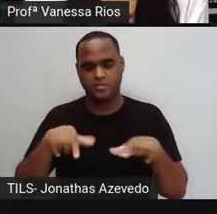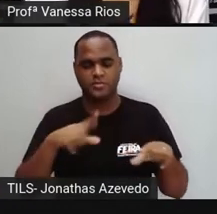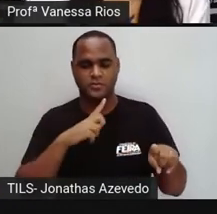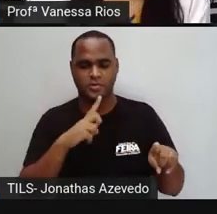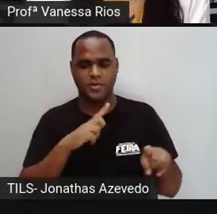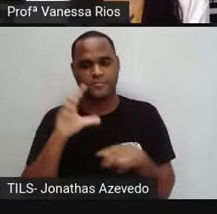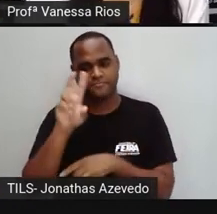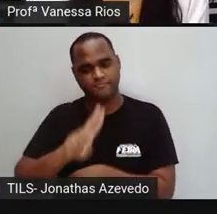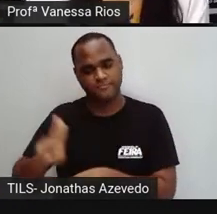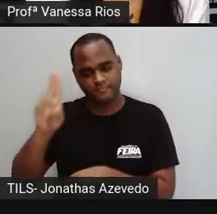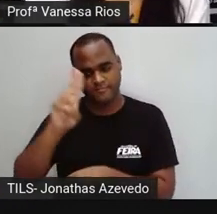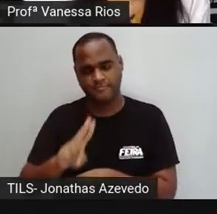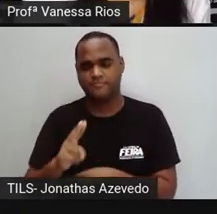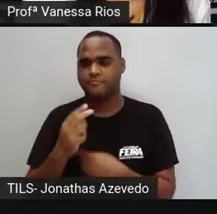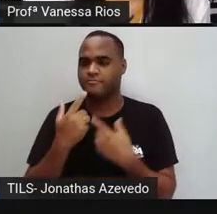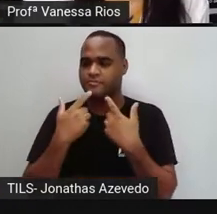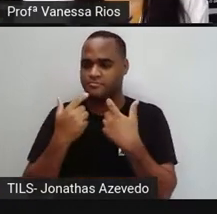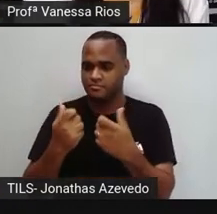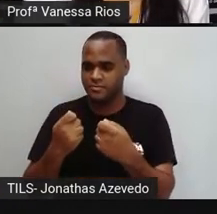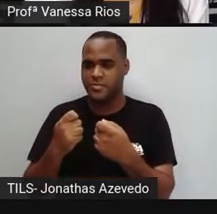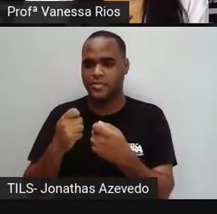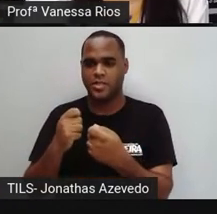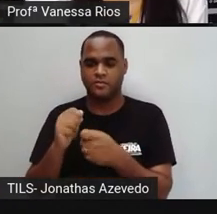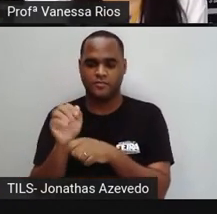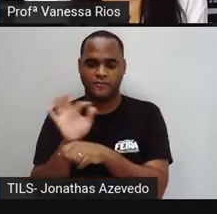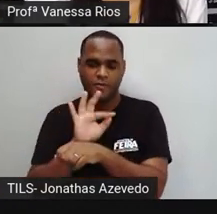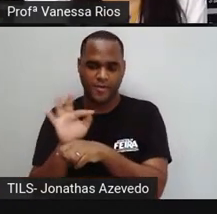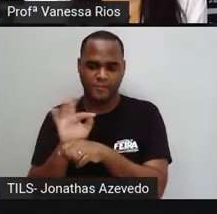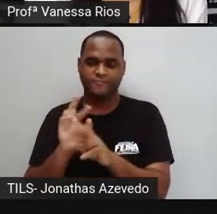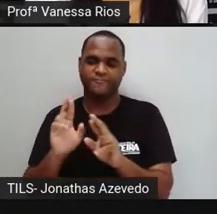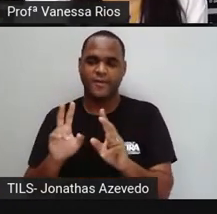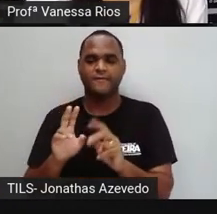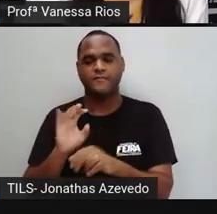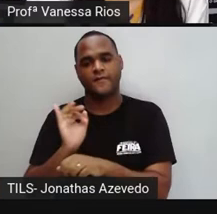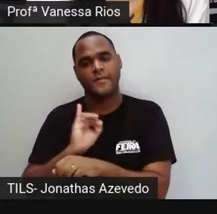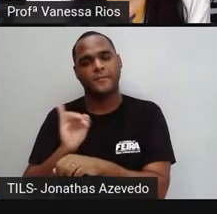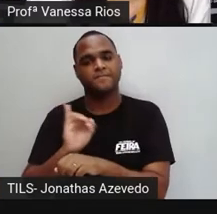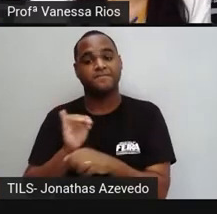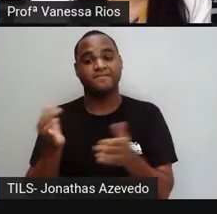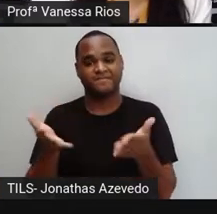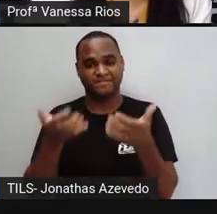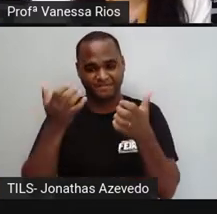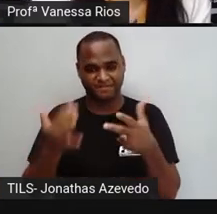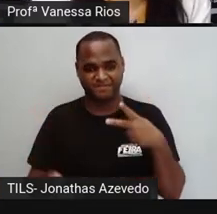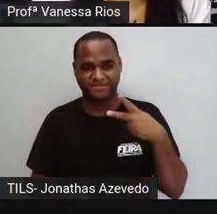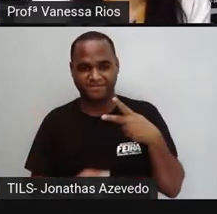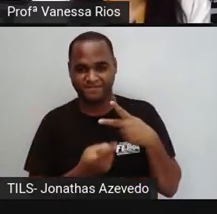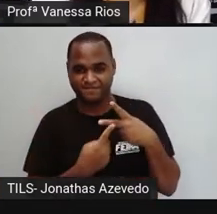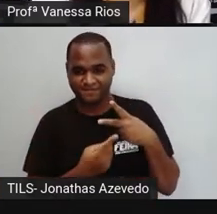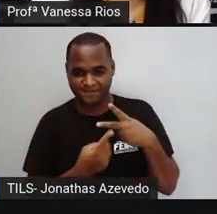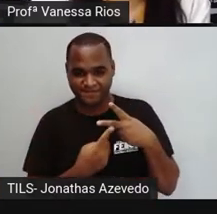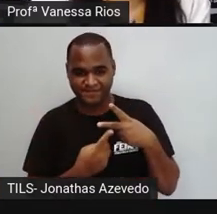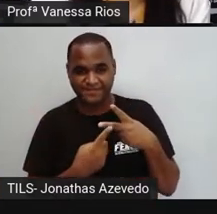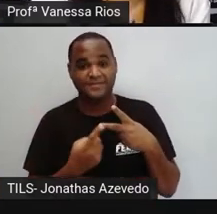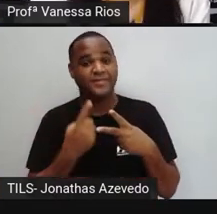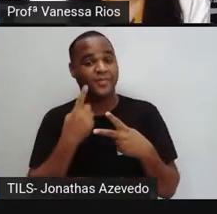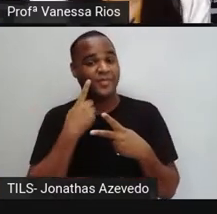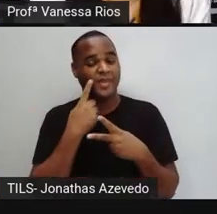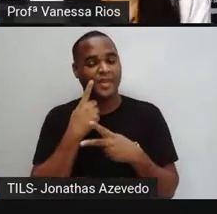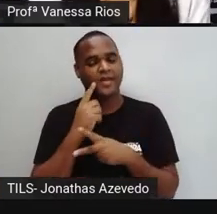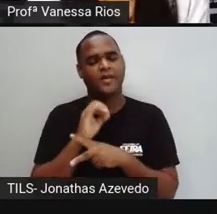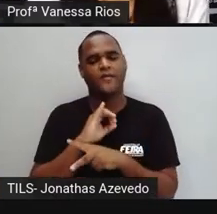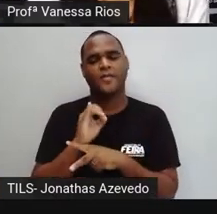poder utilizar a linguagem informal. E aí, para observarmos a linguagem formal,